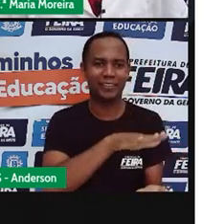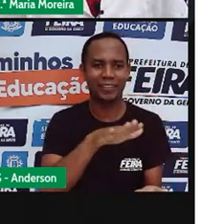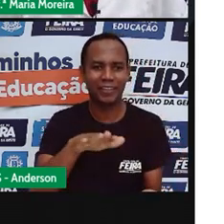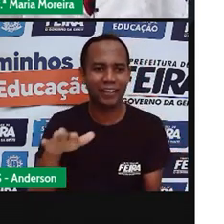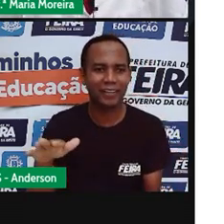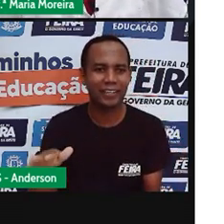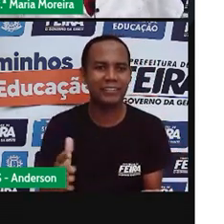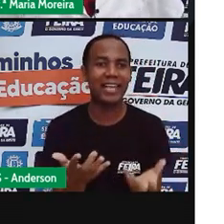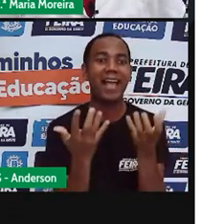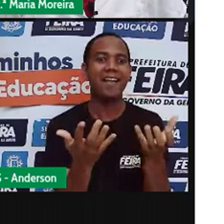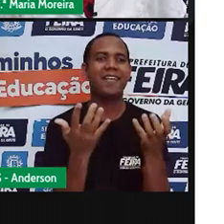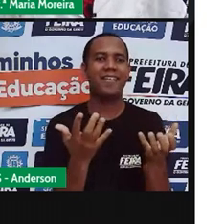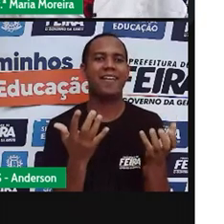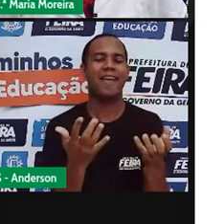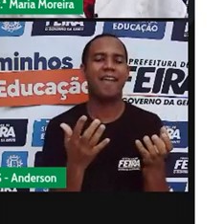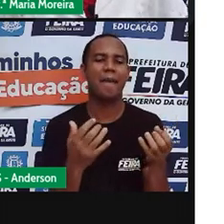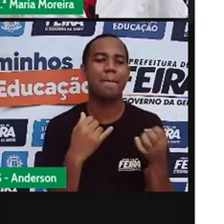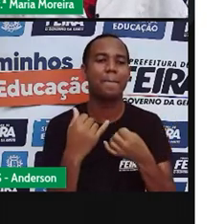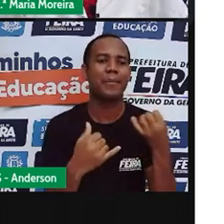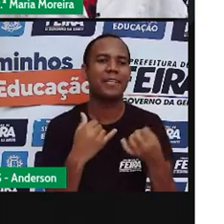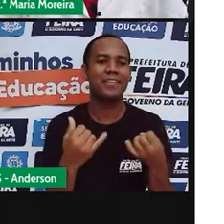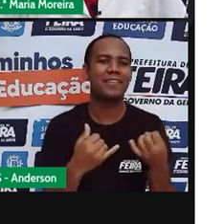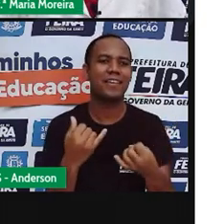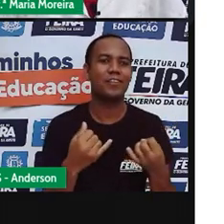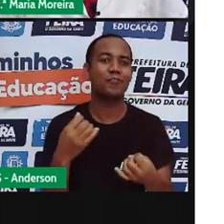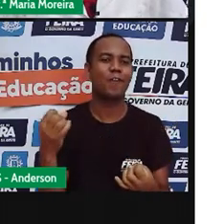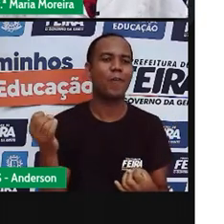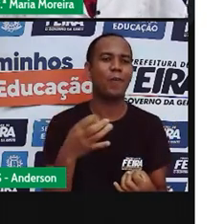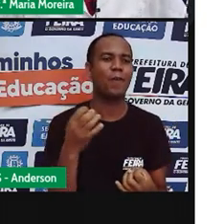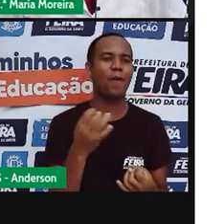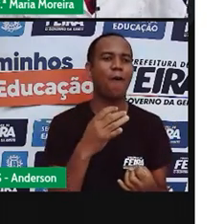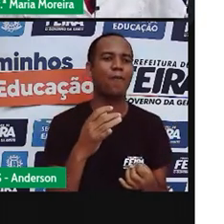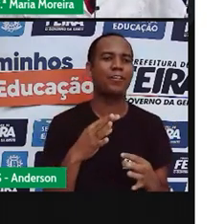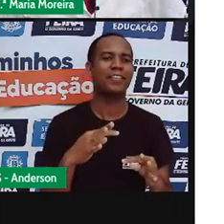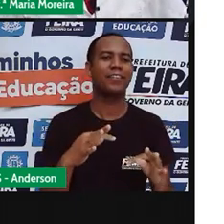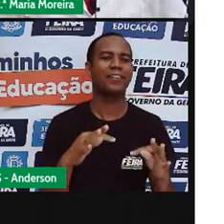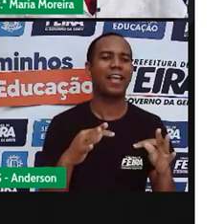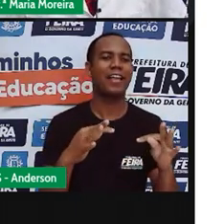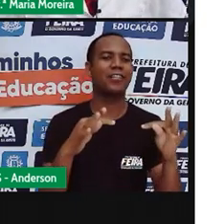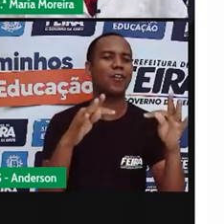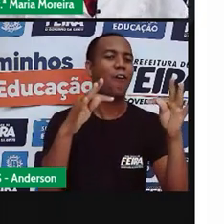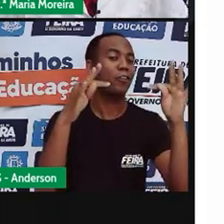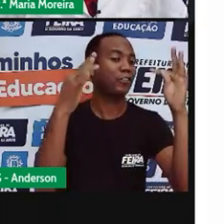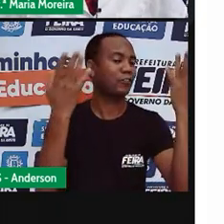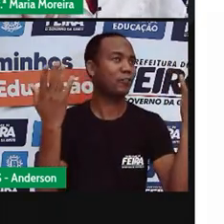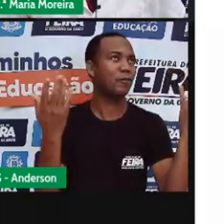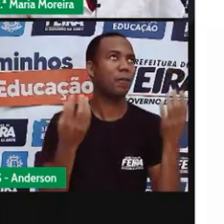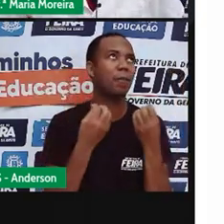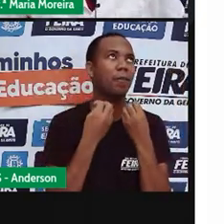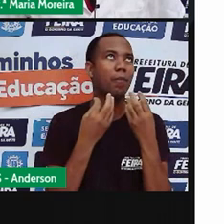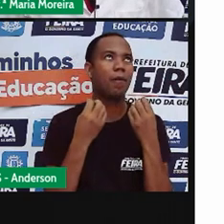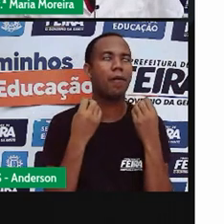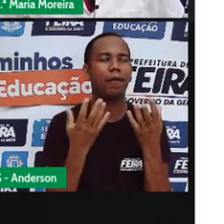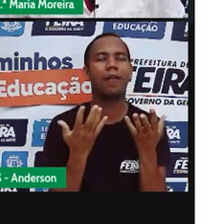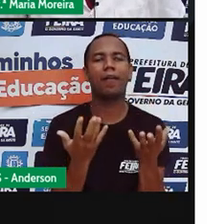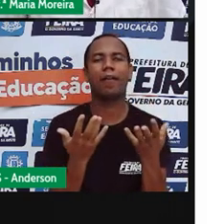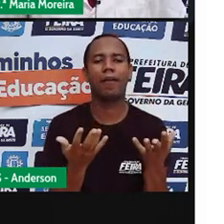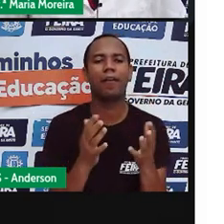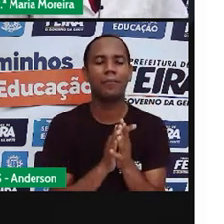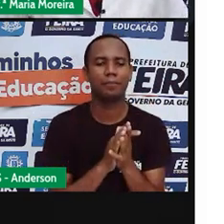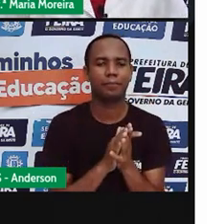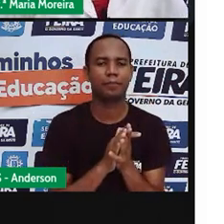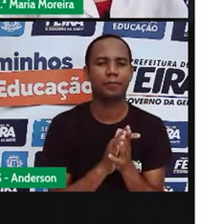brinquedos, brinquedos modernos, né? Muito mais tecnológicos do que os brinquedos da nossa época,